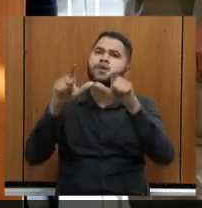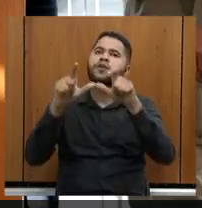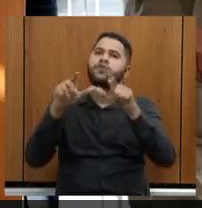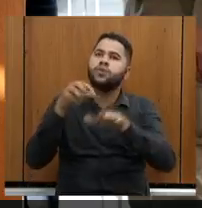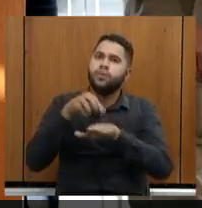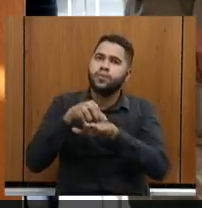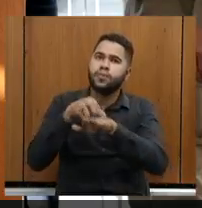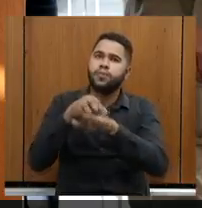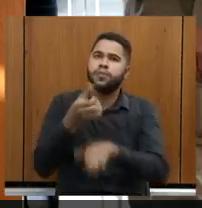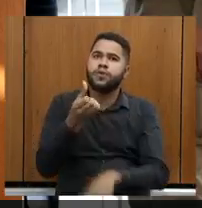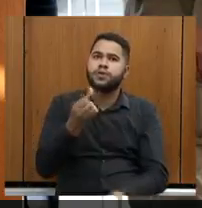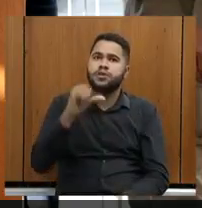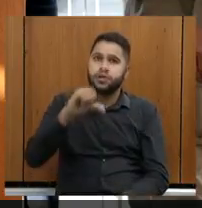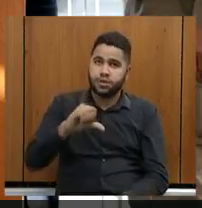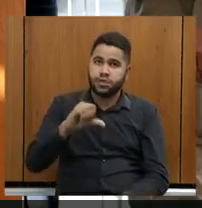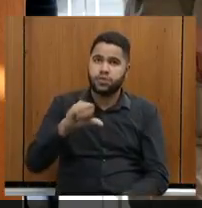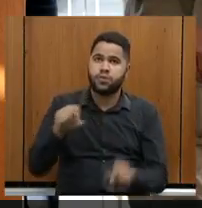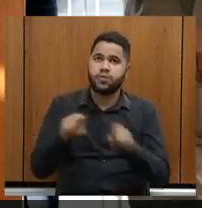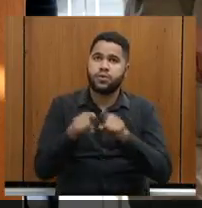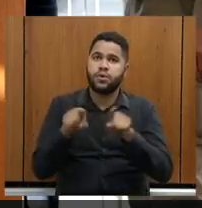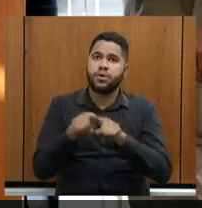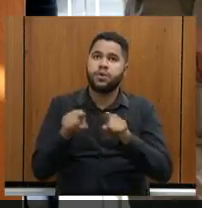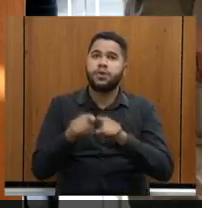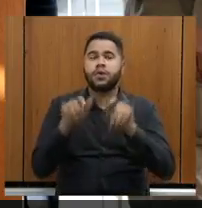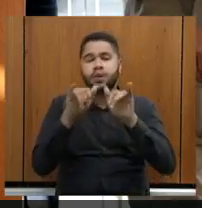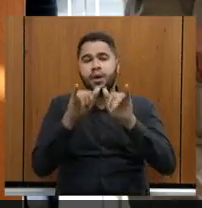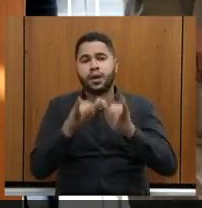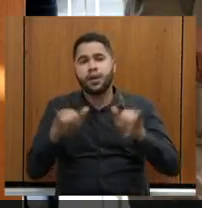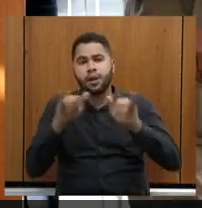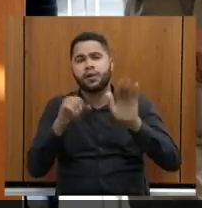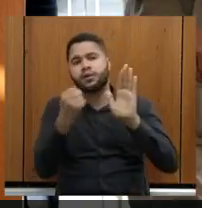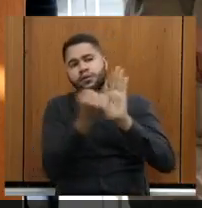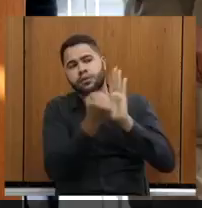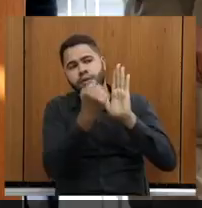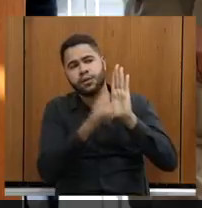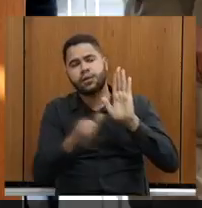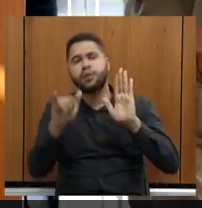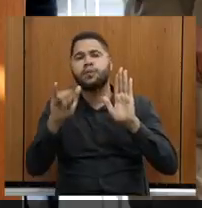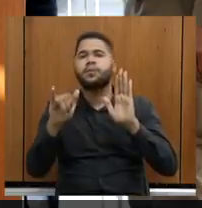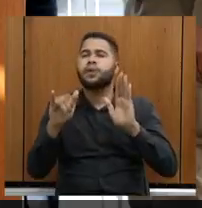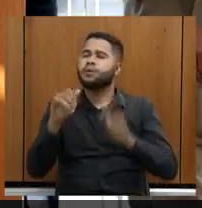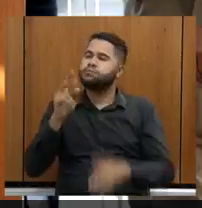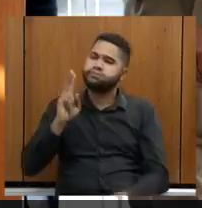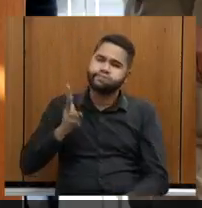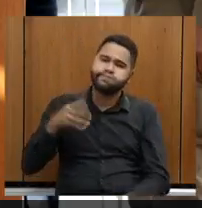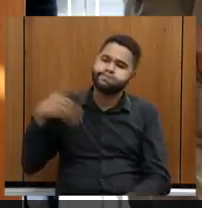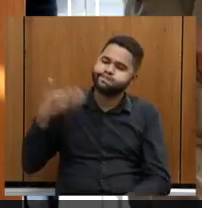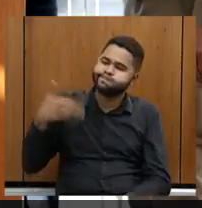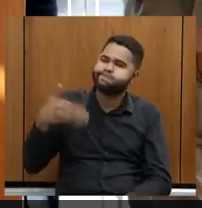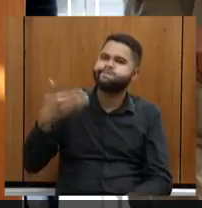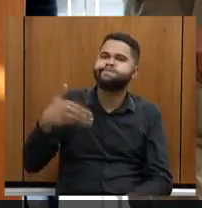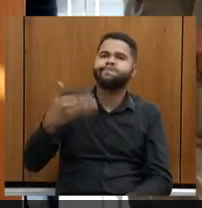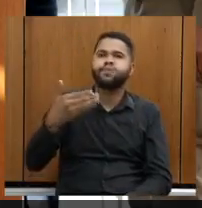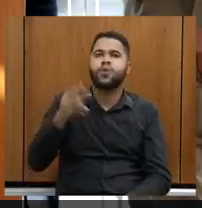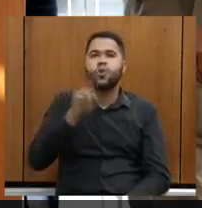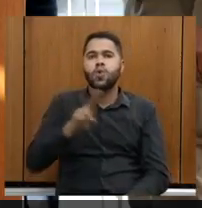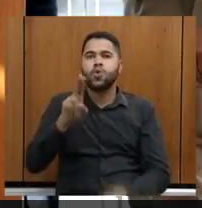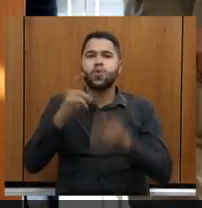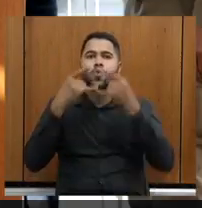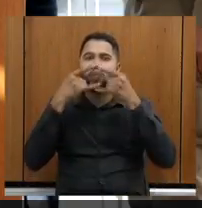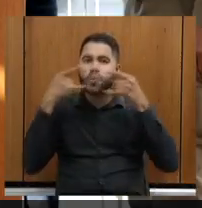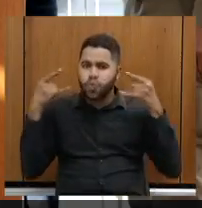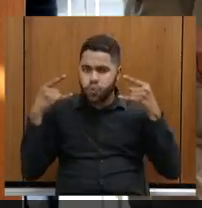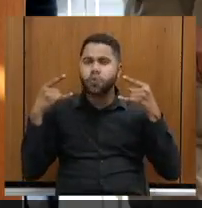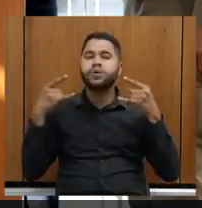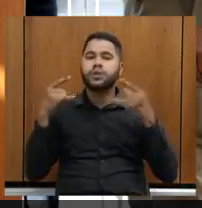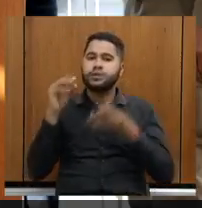Turismo, 69 selos. Campanha do Turismo Consciente, que acontece cotidianamente, ou seja, o uso de máscara